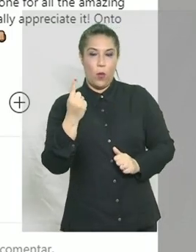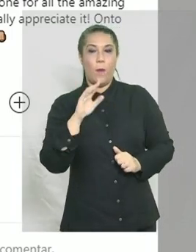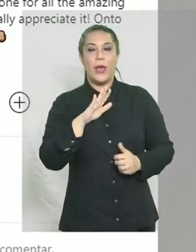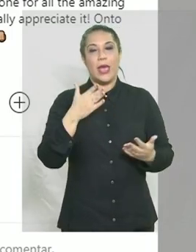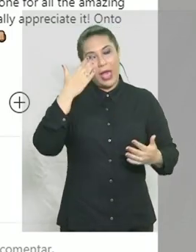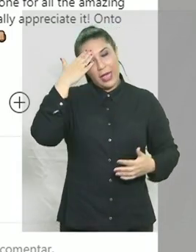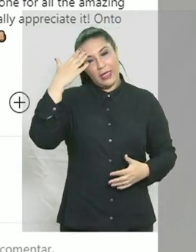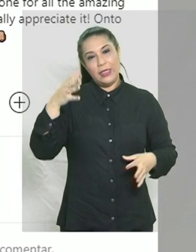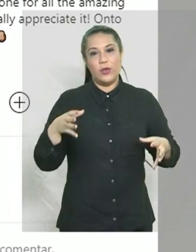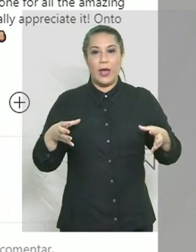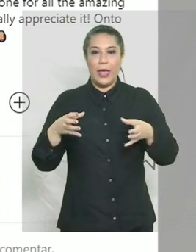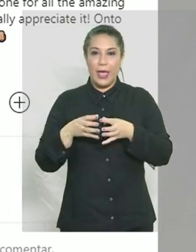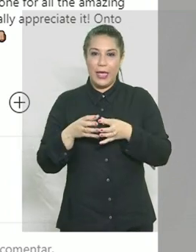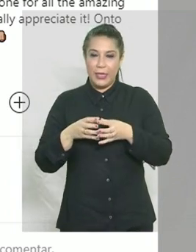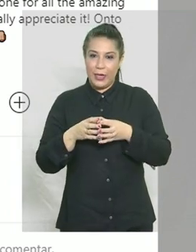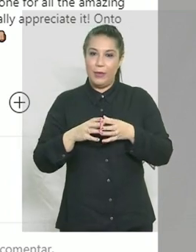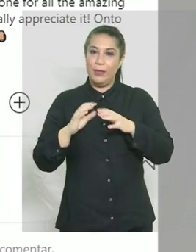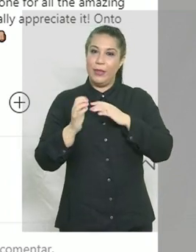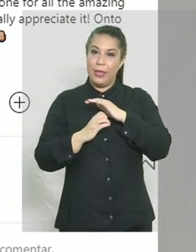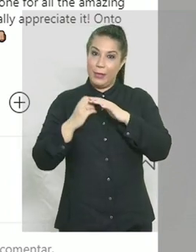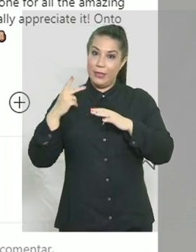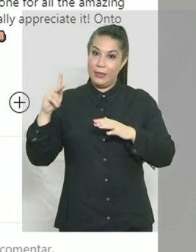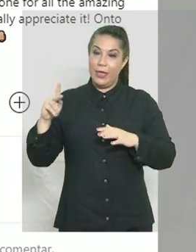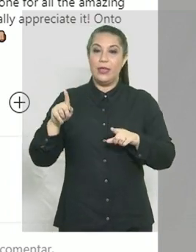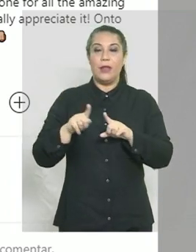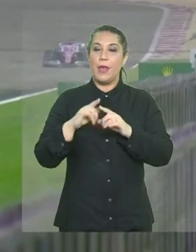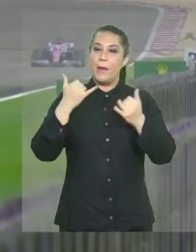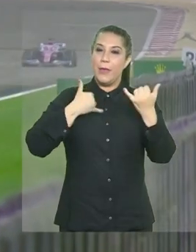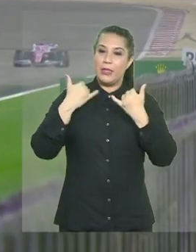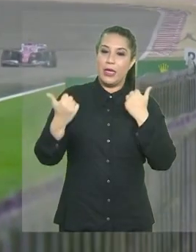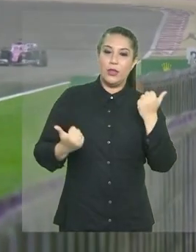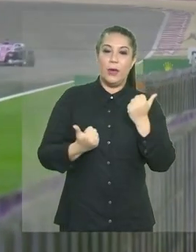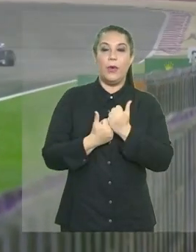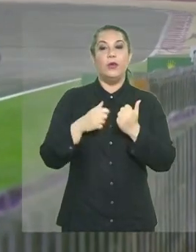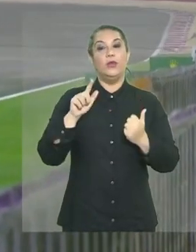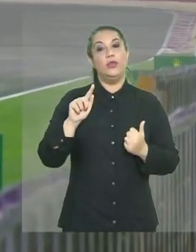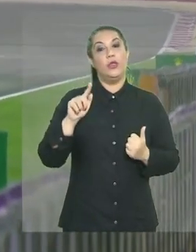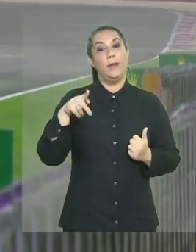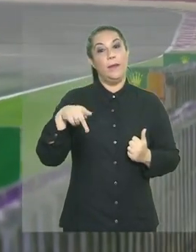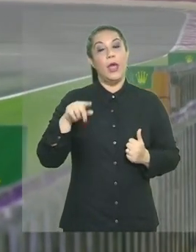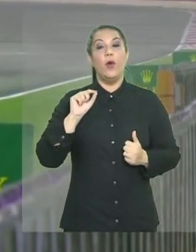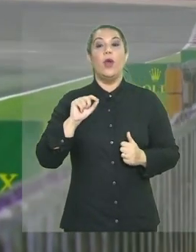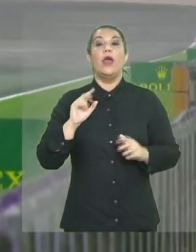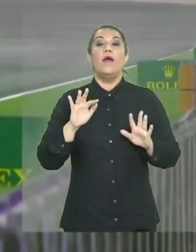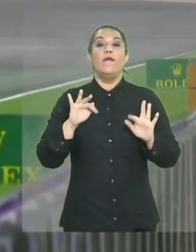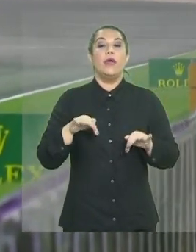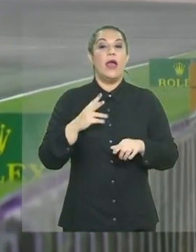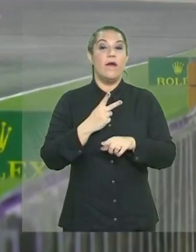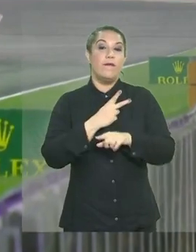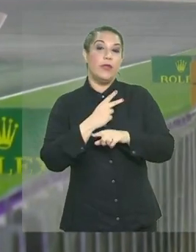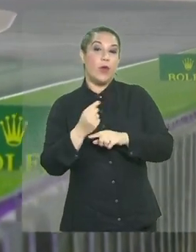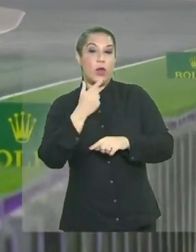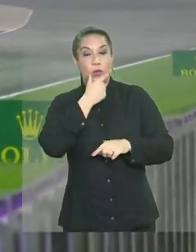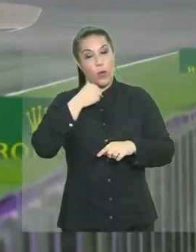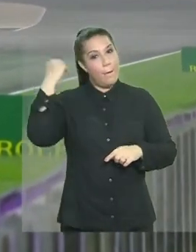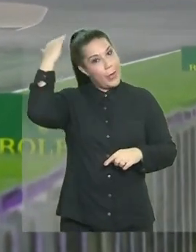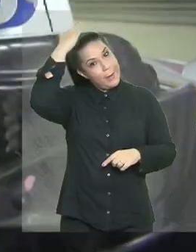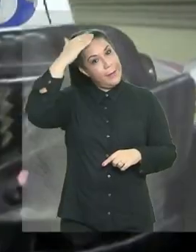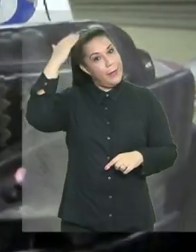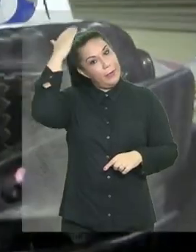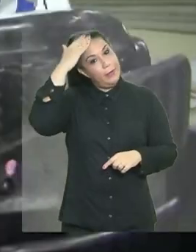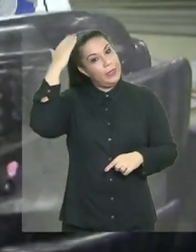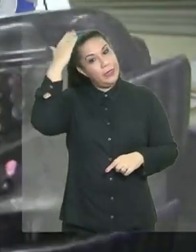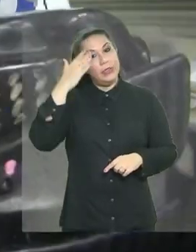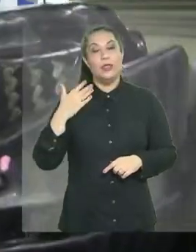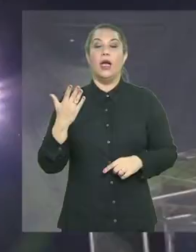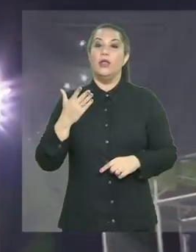agradeceu a equipe da Haas e as mensagens de apoio. O GP de Saquir terminou com a vitória do mexicano Sérgio Pérez, da